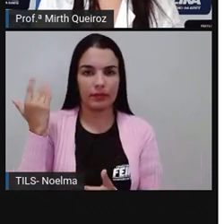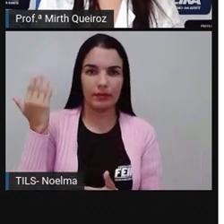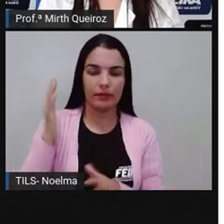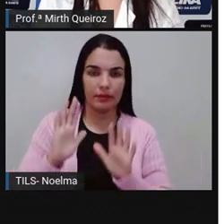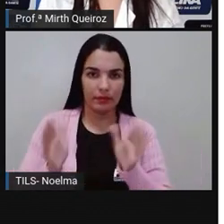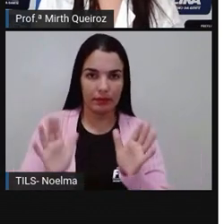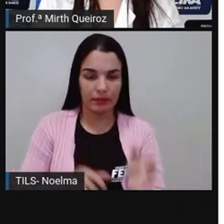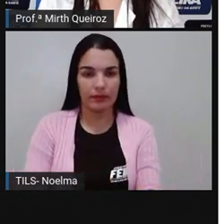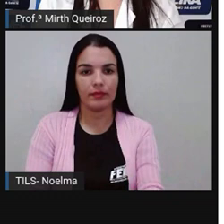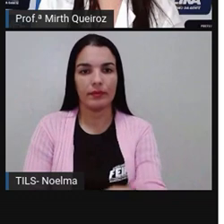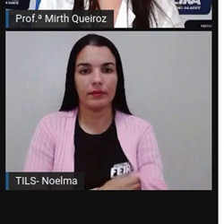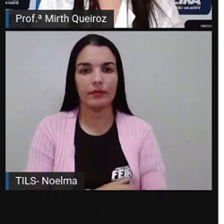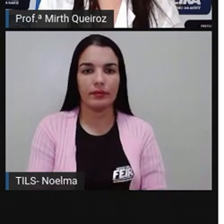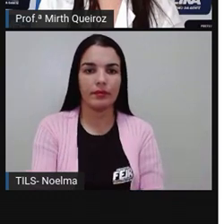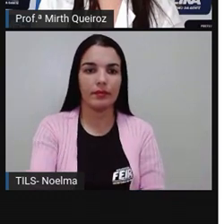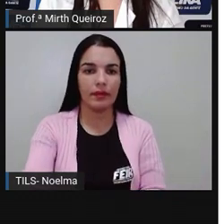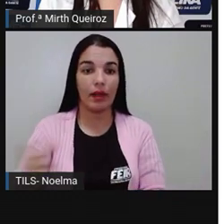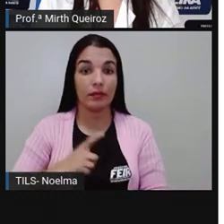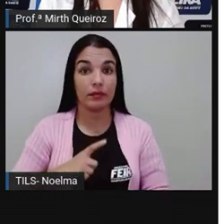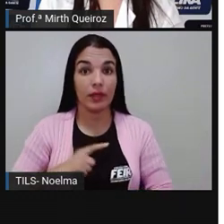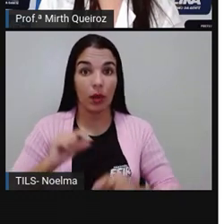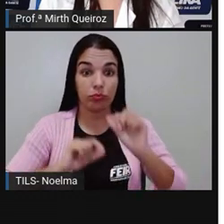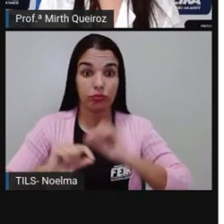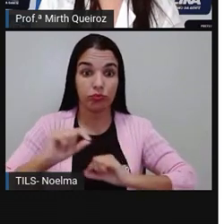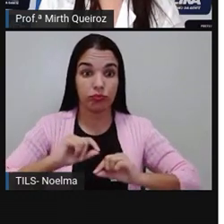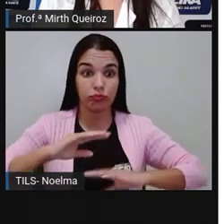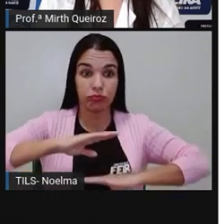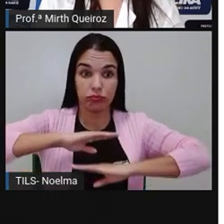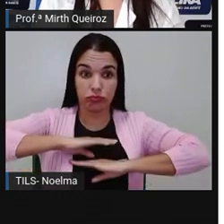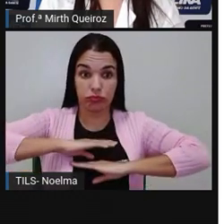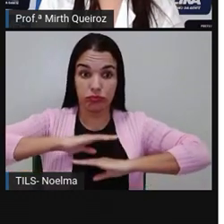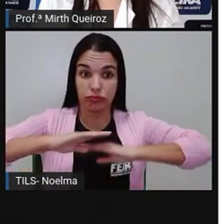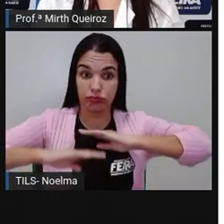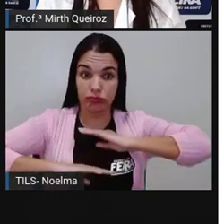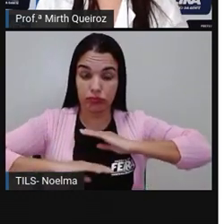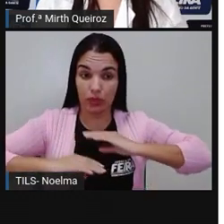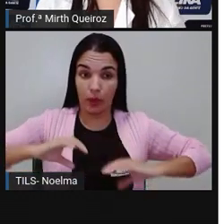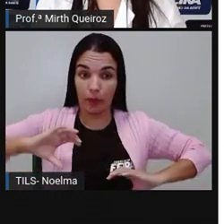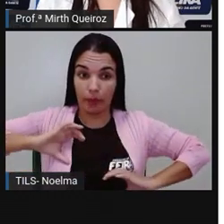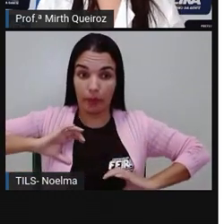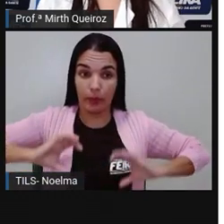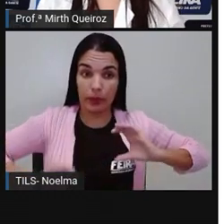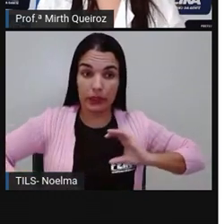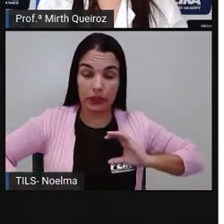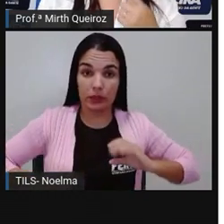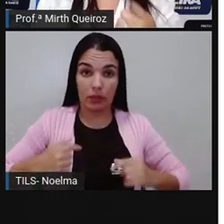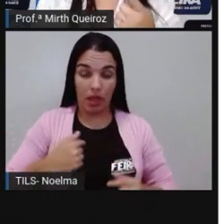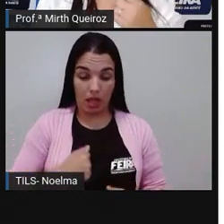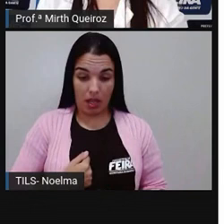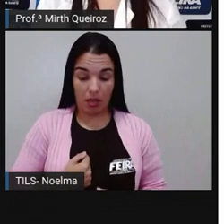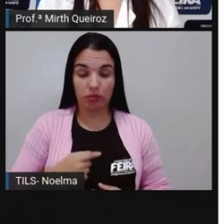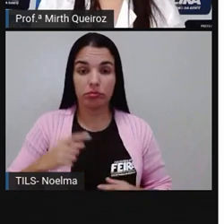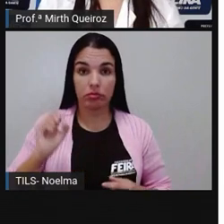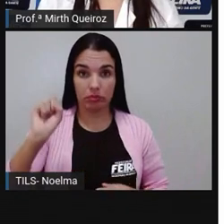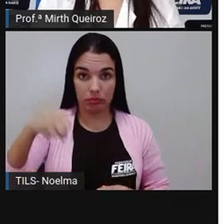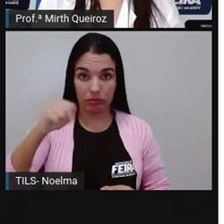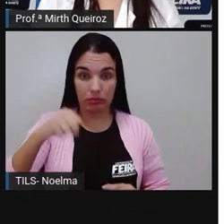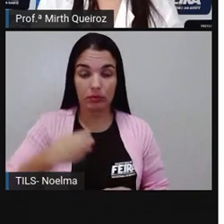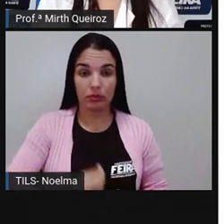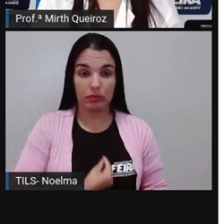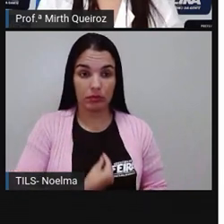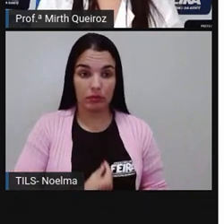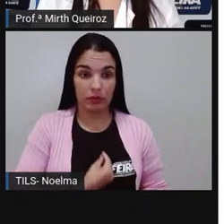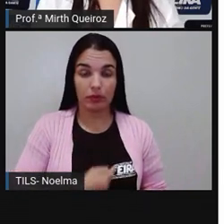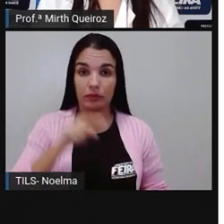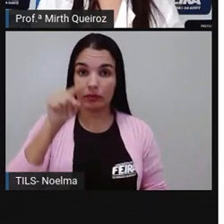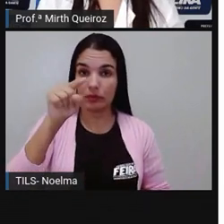Onde nós temos aí o organismo. O organismo que é o ser vivo à espécie. Eu sou um organismo. Você aí da sua casa é um